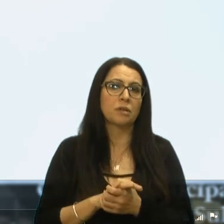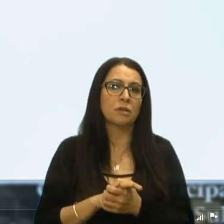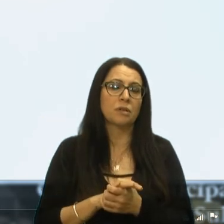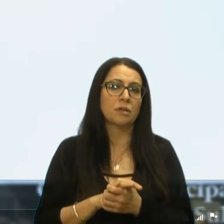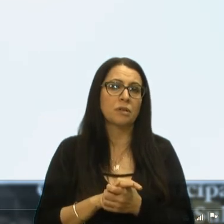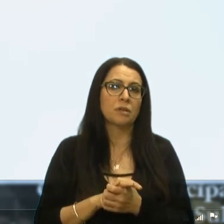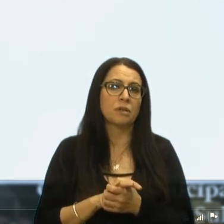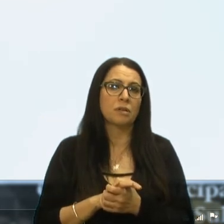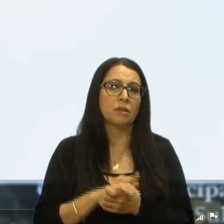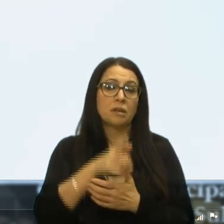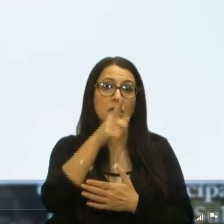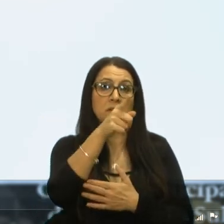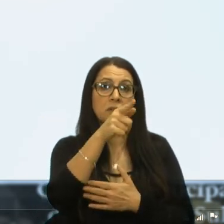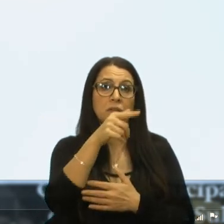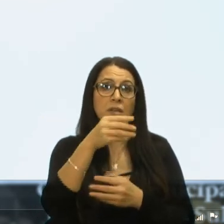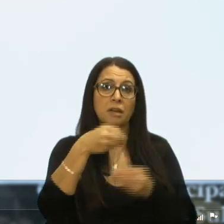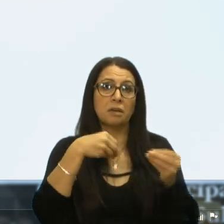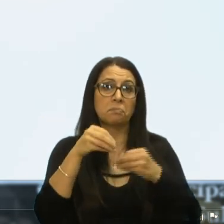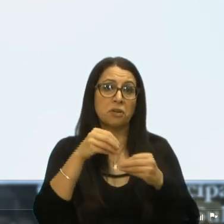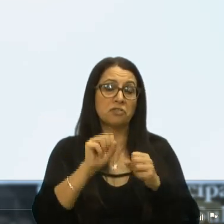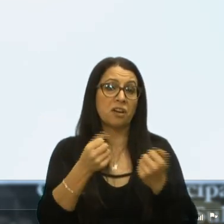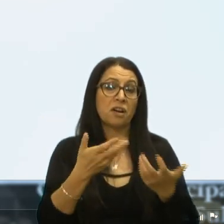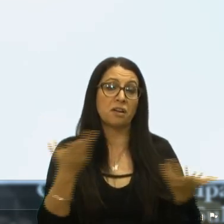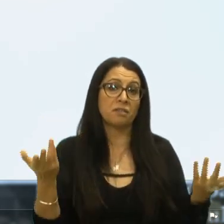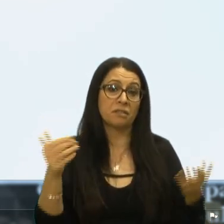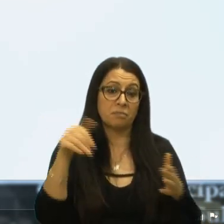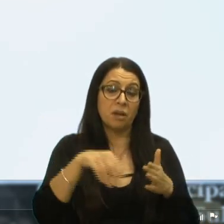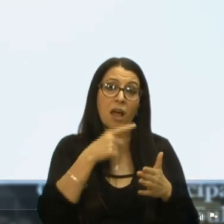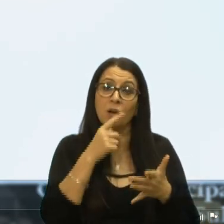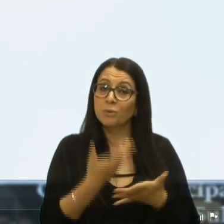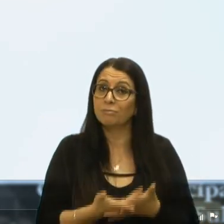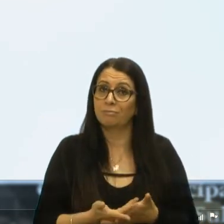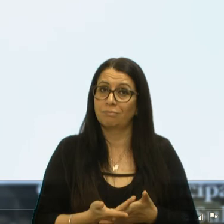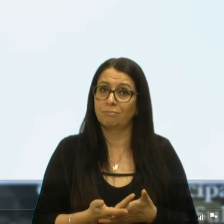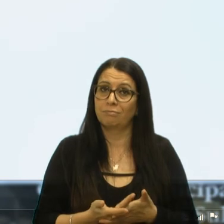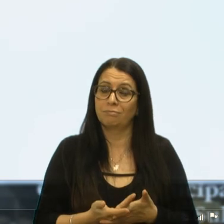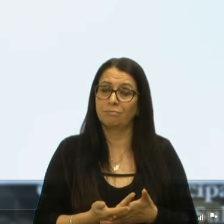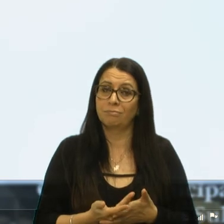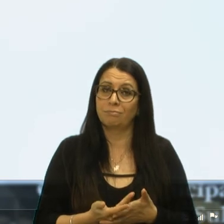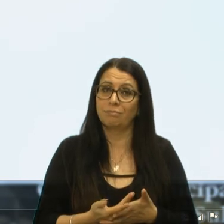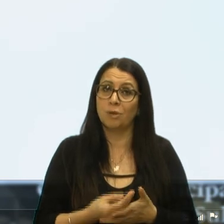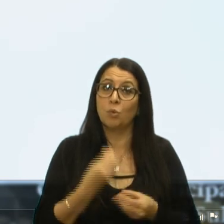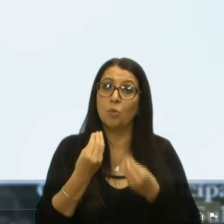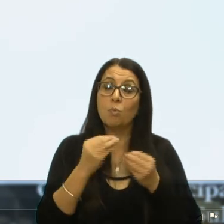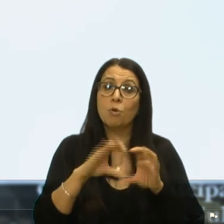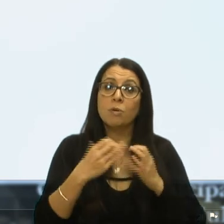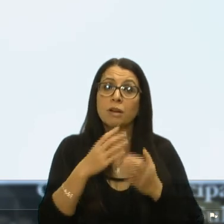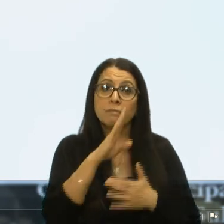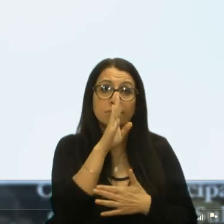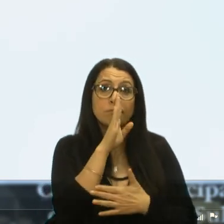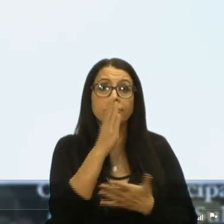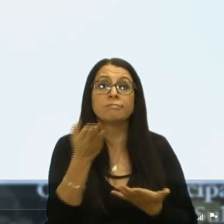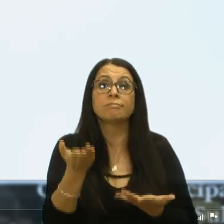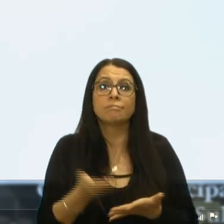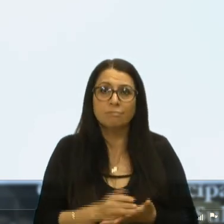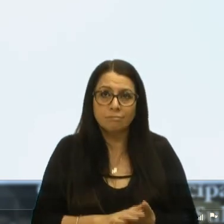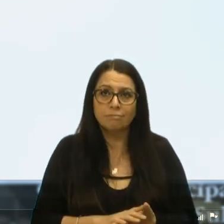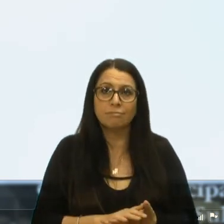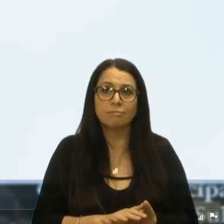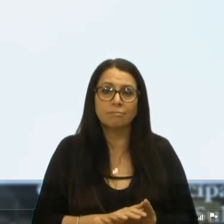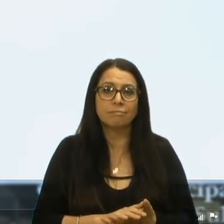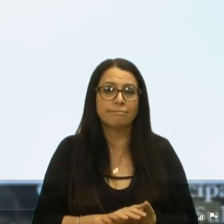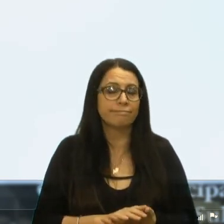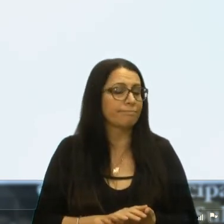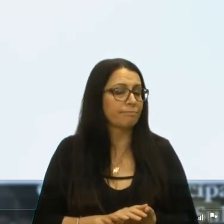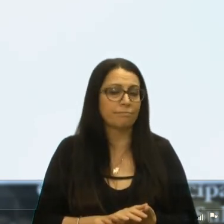de grama, está lá dentro, até plástico apodrece, porque embaixo dá água. Como é que a comunidade vai ficar quieta? Então,